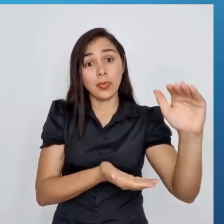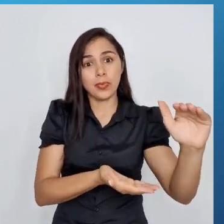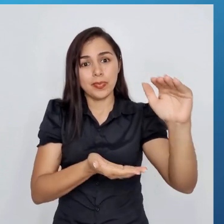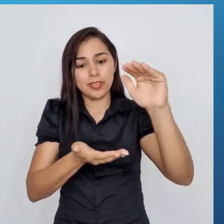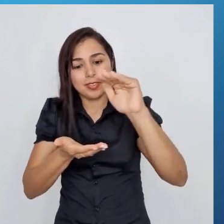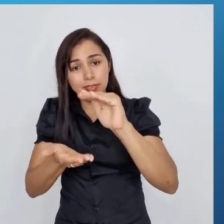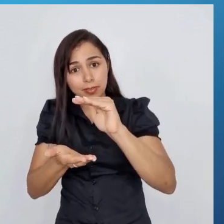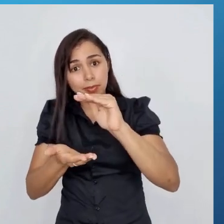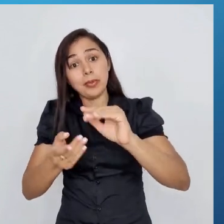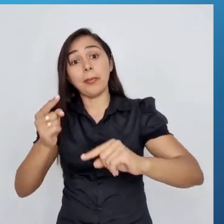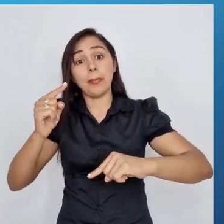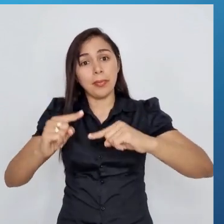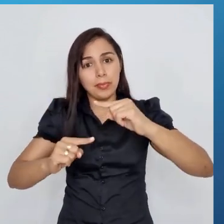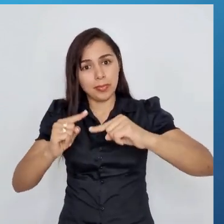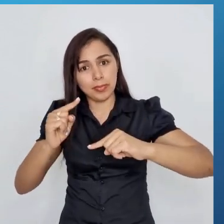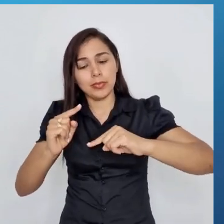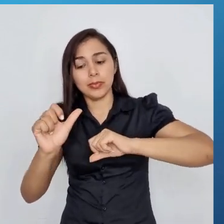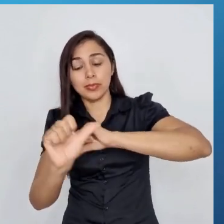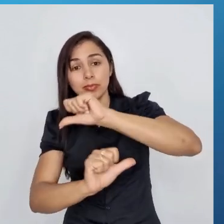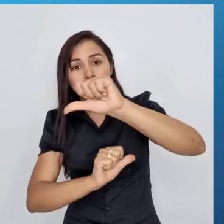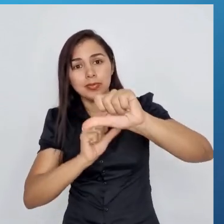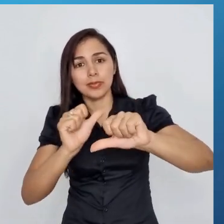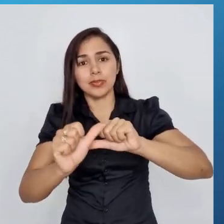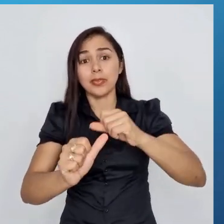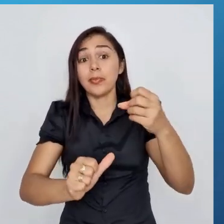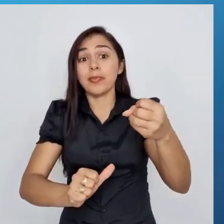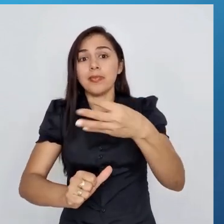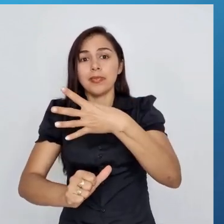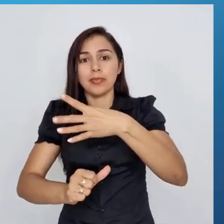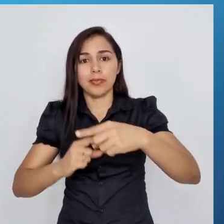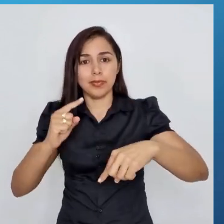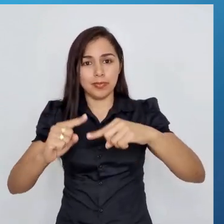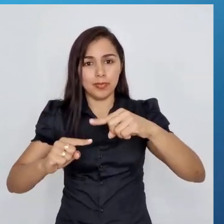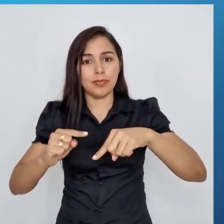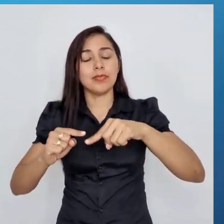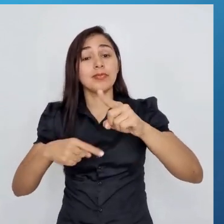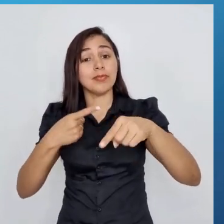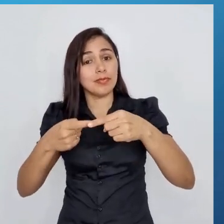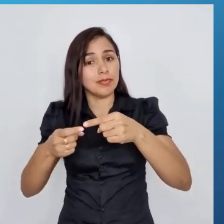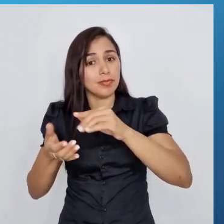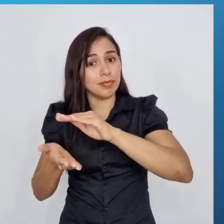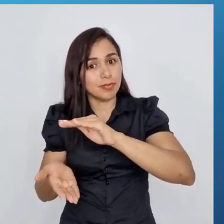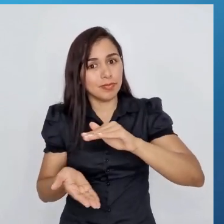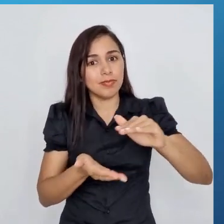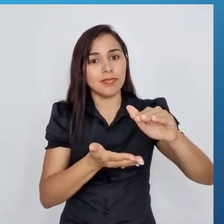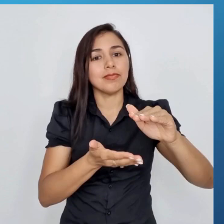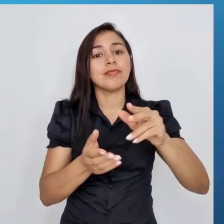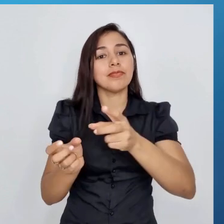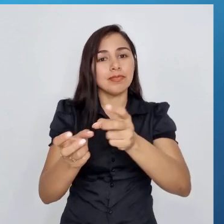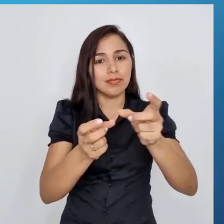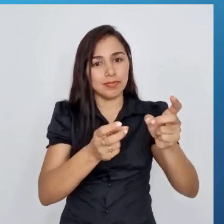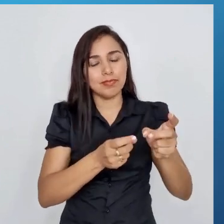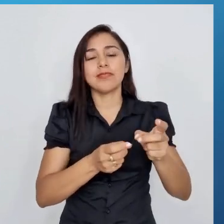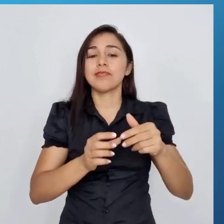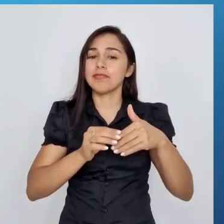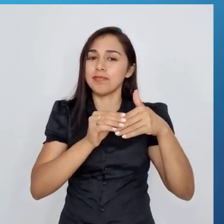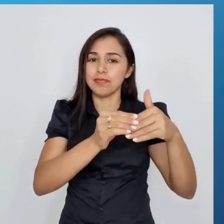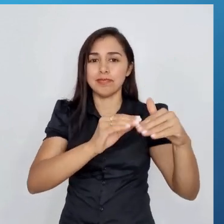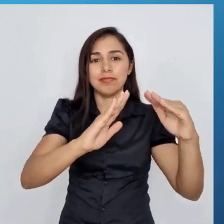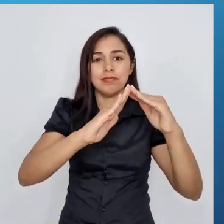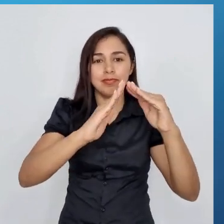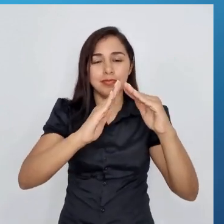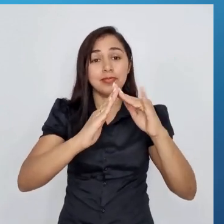e transformam em produtos que vão chegar até as nossas residências, tá? Alguns